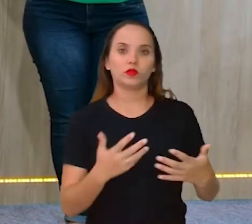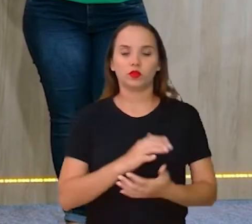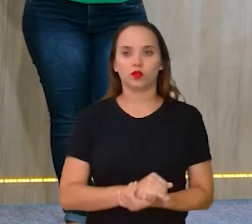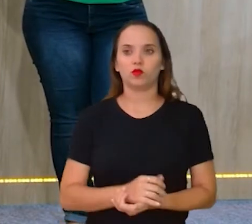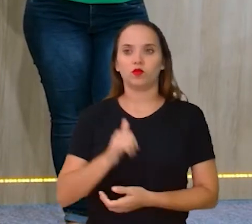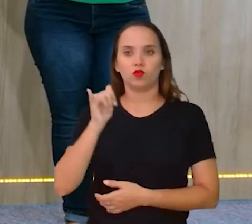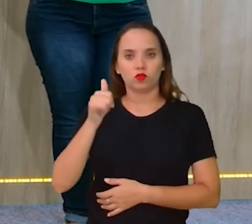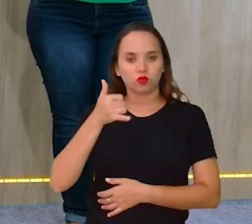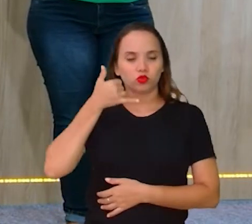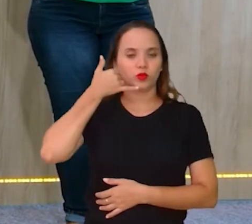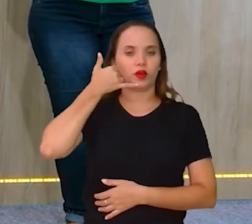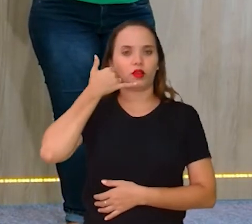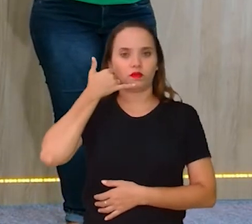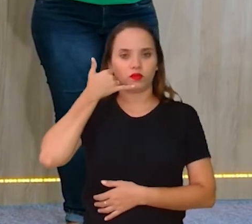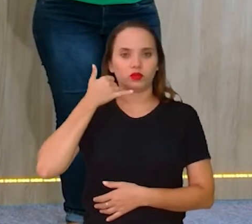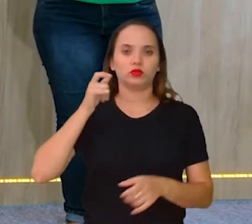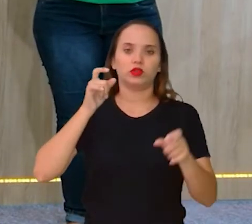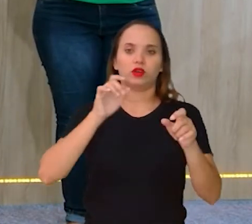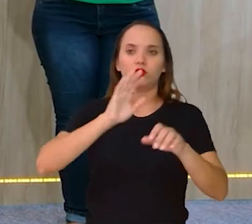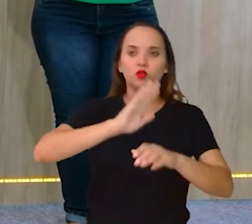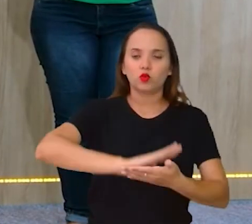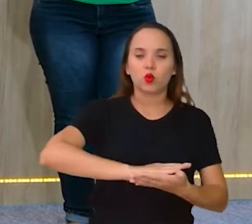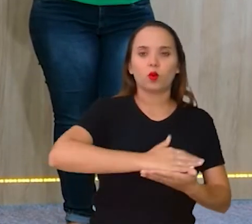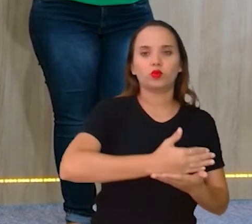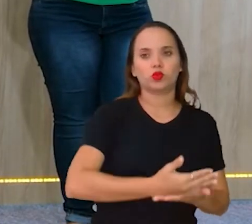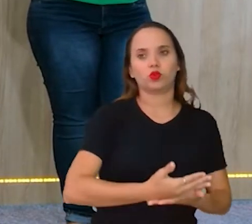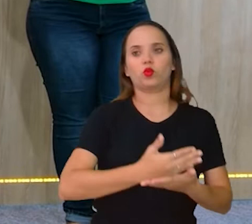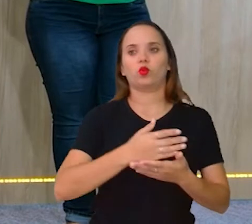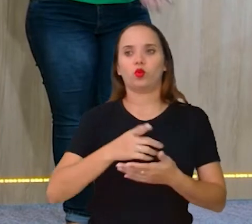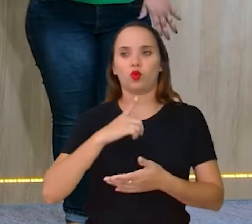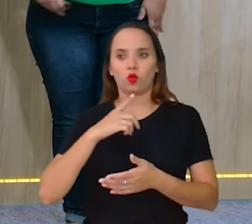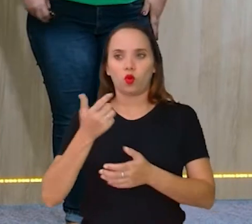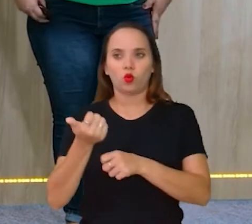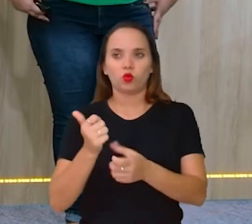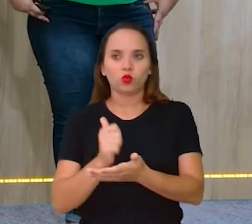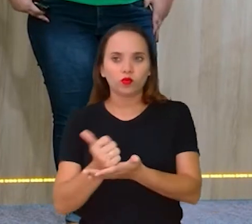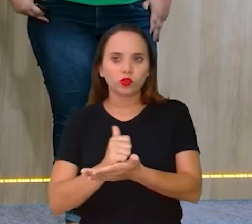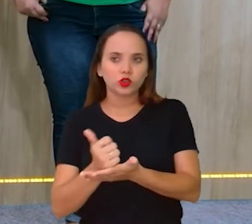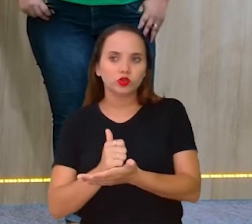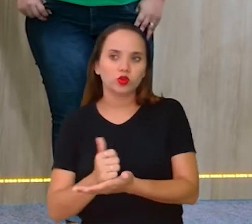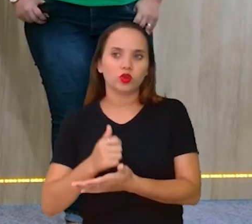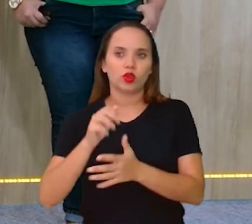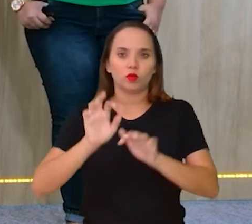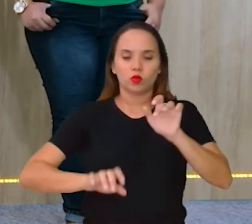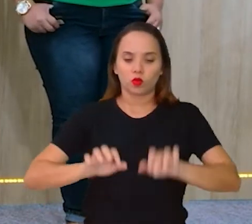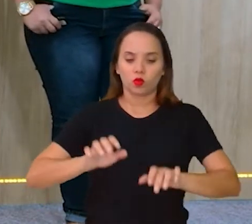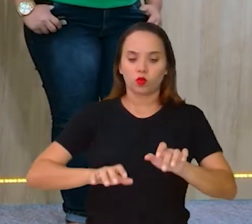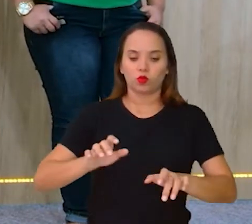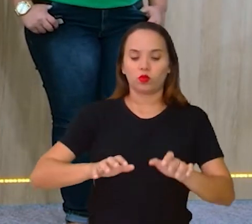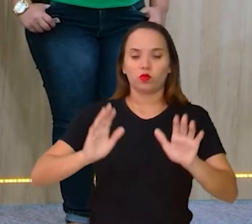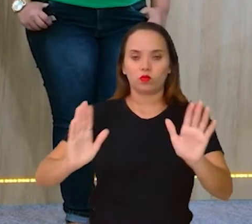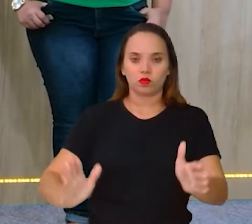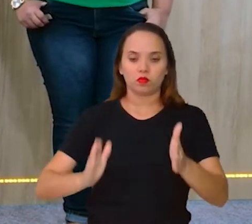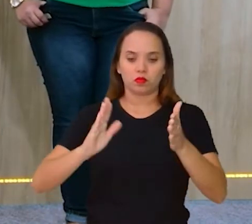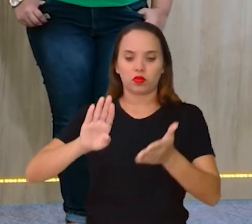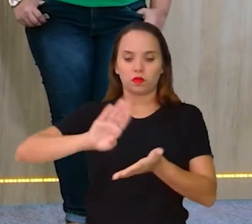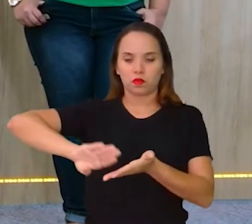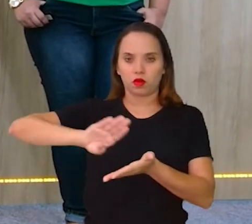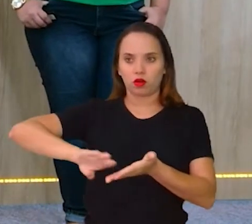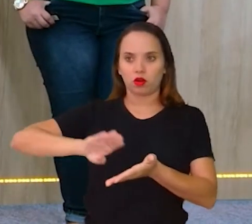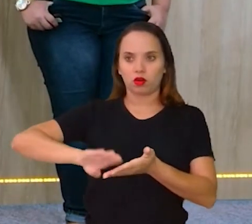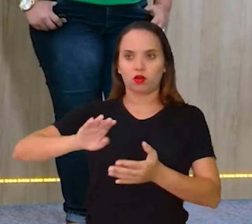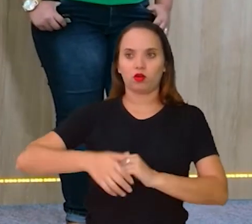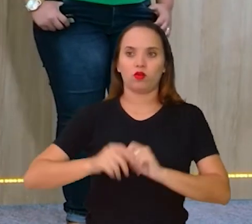smartphone, ali o computador, um console de videogame, um caixa eletrônico, uma smart TV. E o que é que são esses